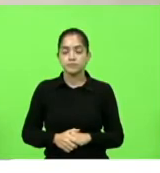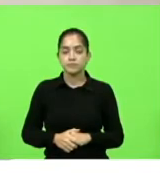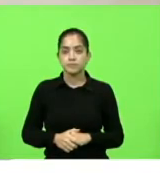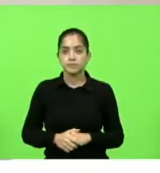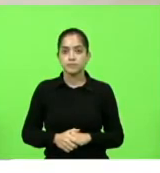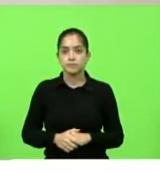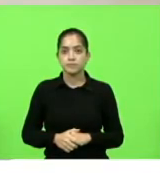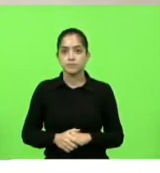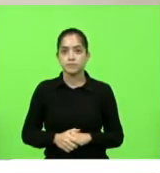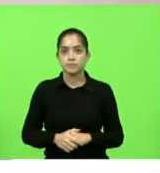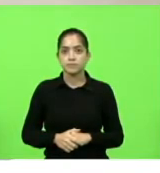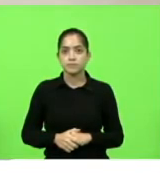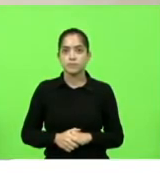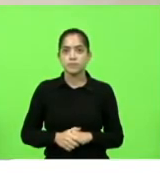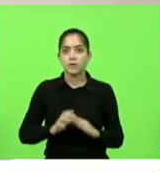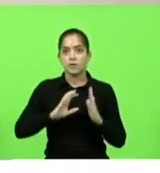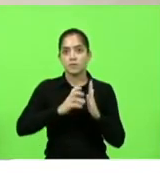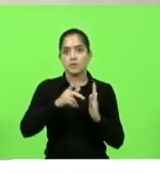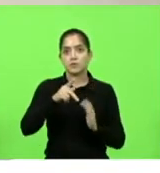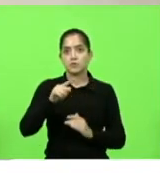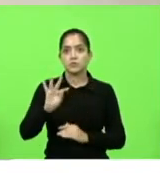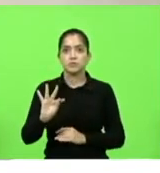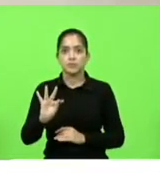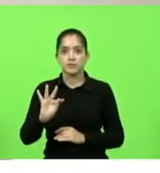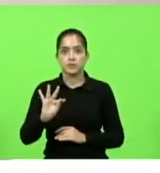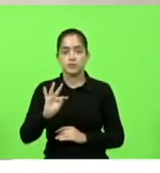Partidos Trabalhadores, 6 minutos.